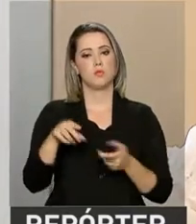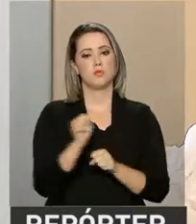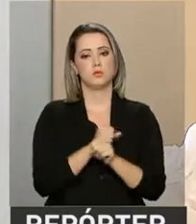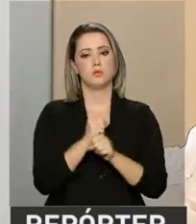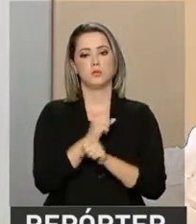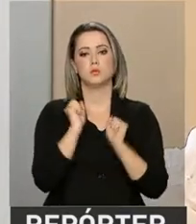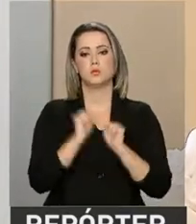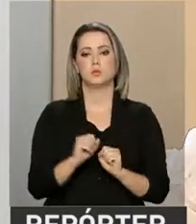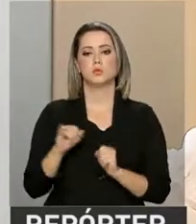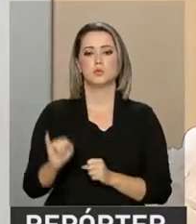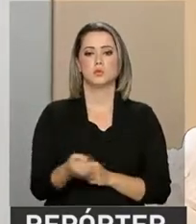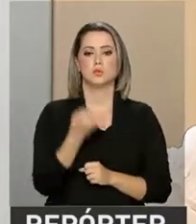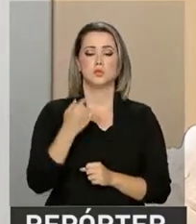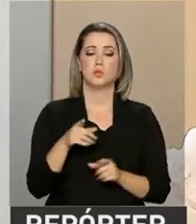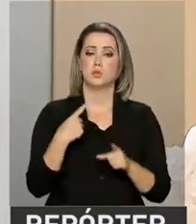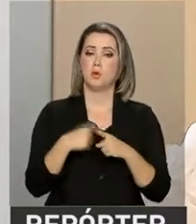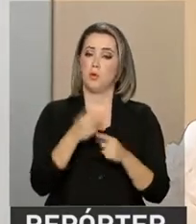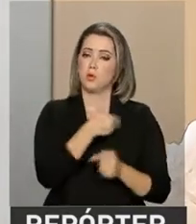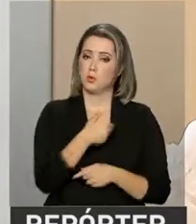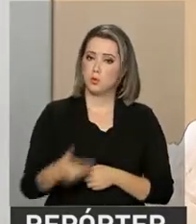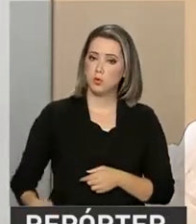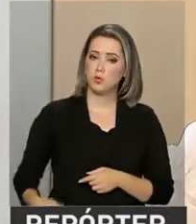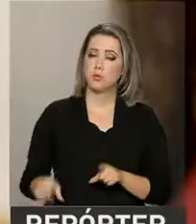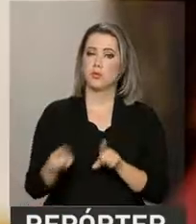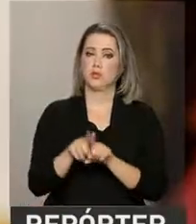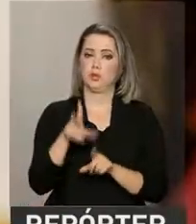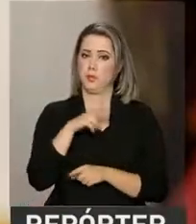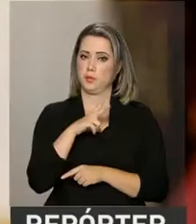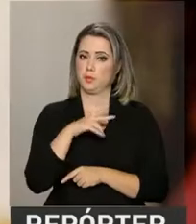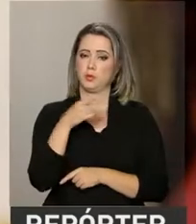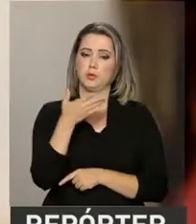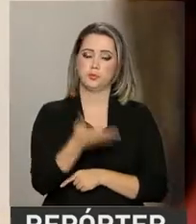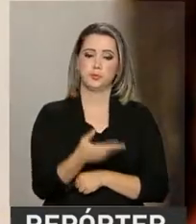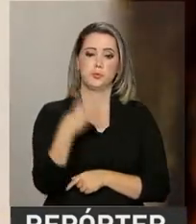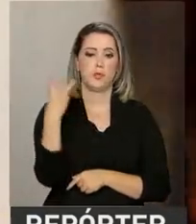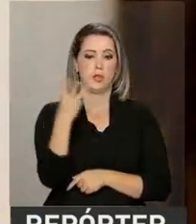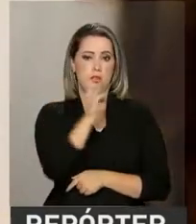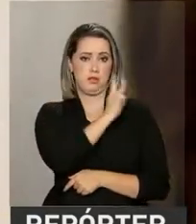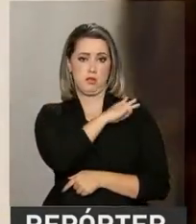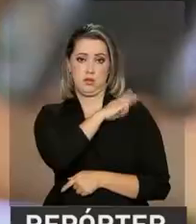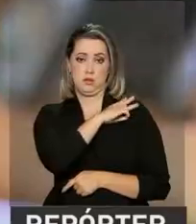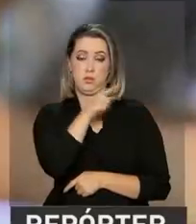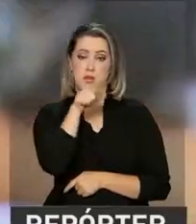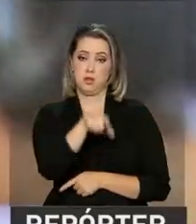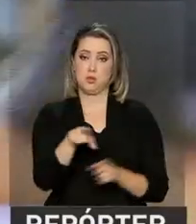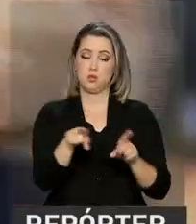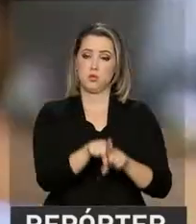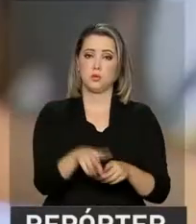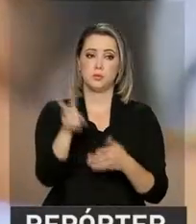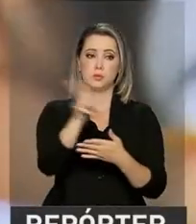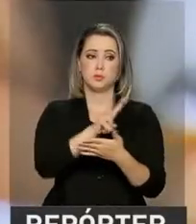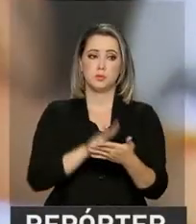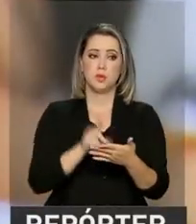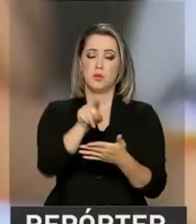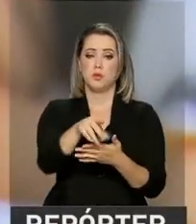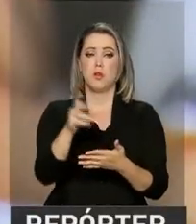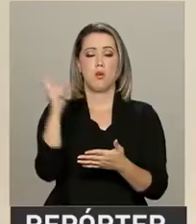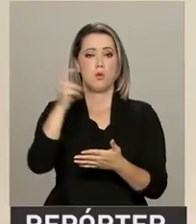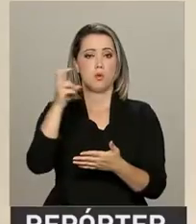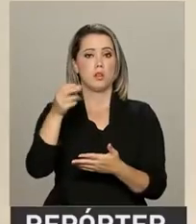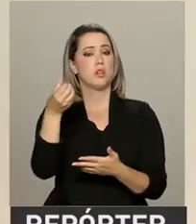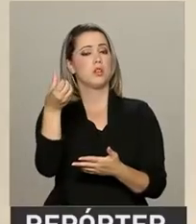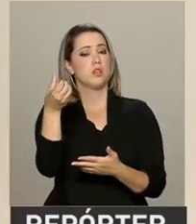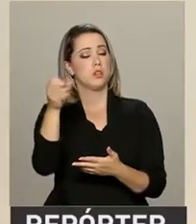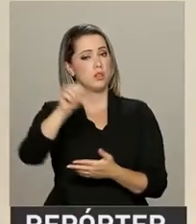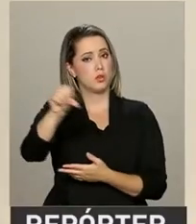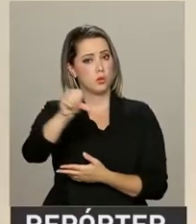terão a chance de tê-las, tanto públicas como particulares. Além da terceira série do ensino médio, também são avaliados o quinto e o nono ano